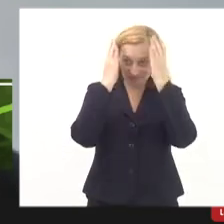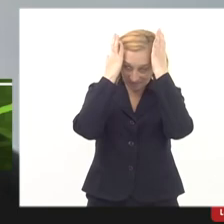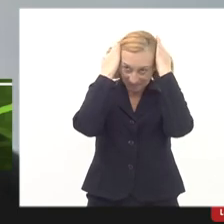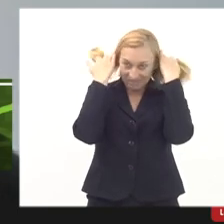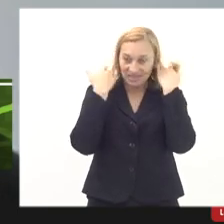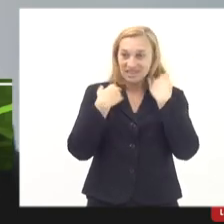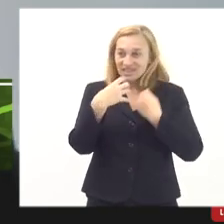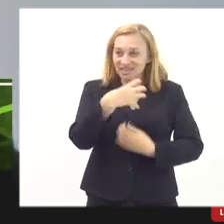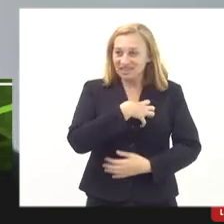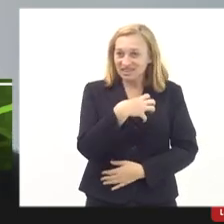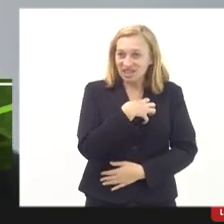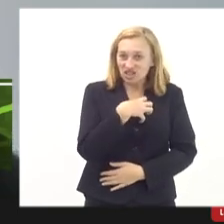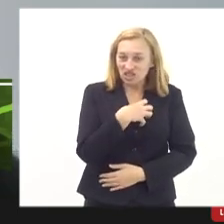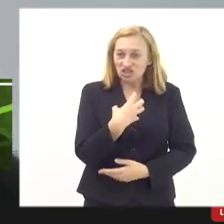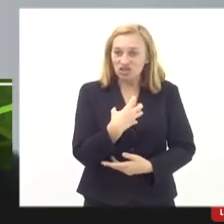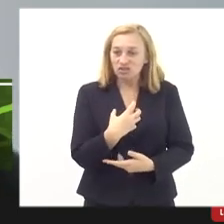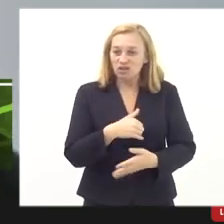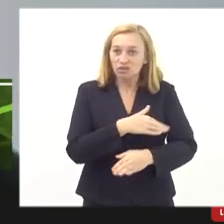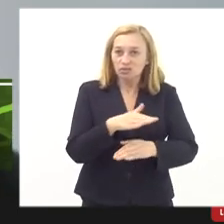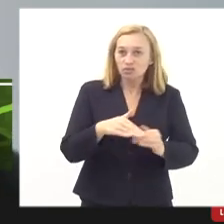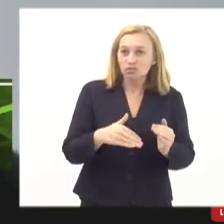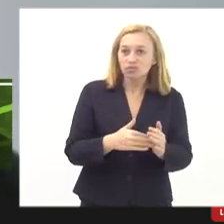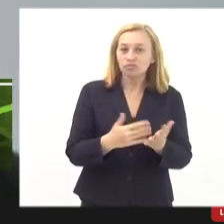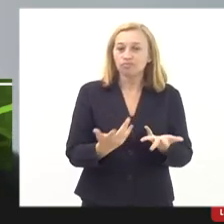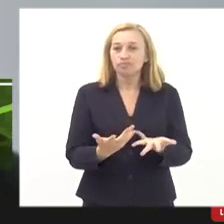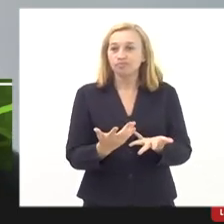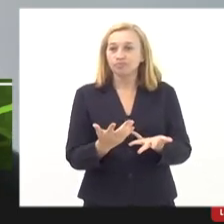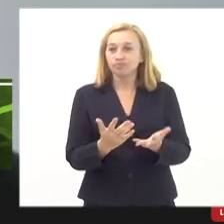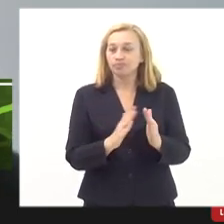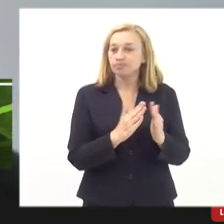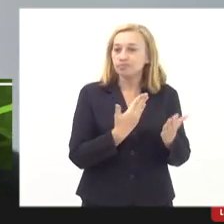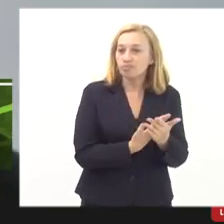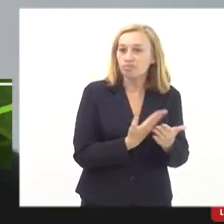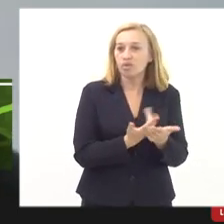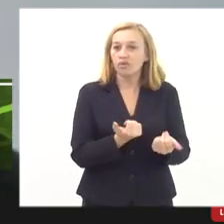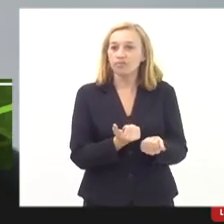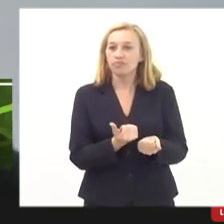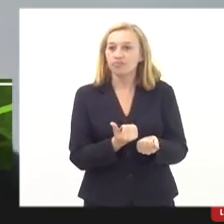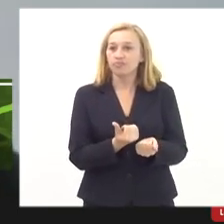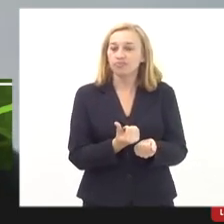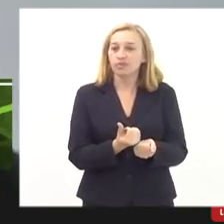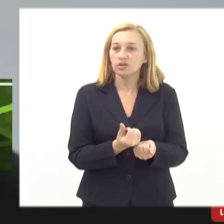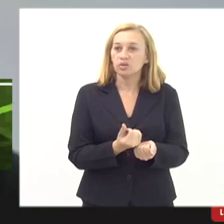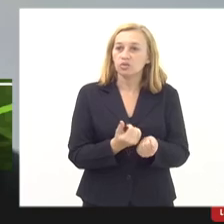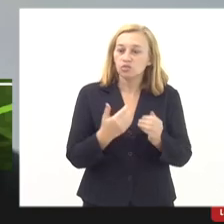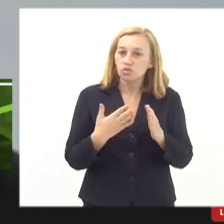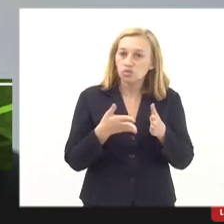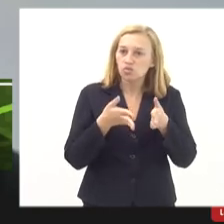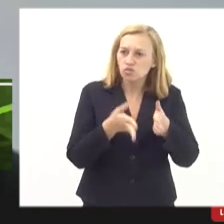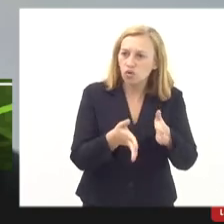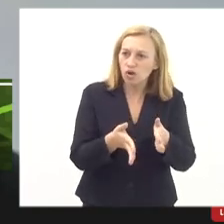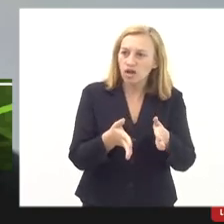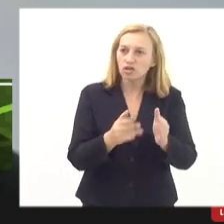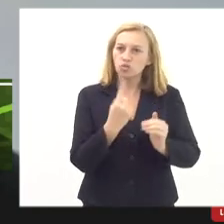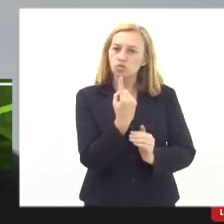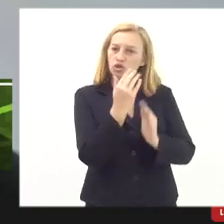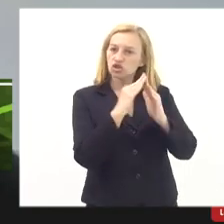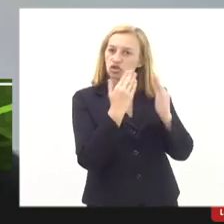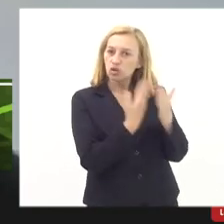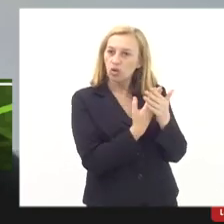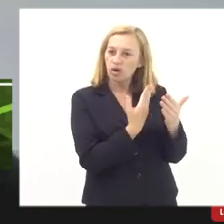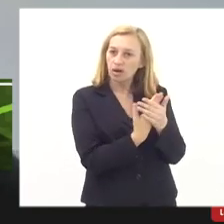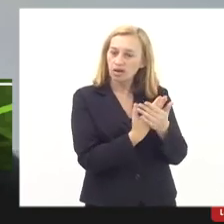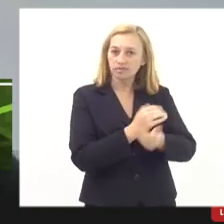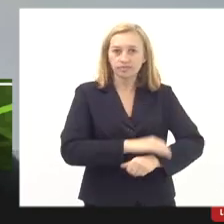sido sentido em todas as escolas, não é uma prerrogativa de nenhuma escola específica, de nenhum município específico. e